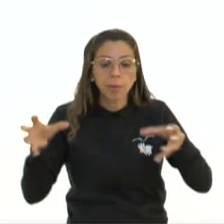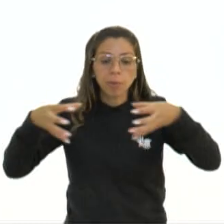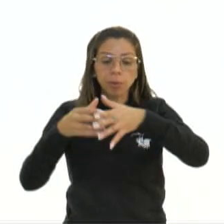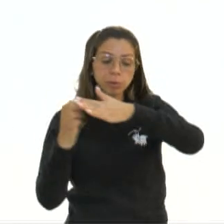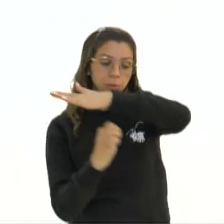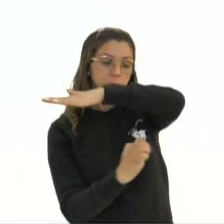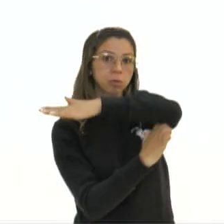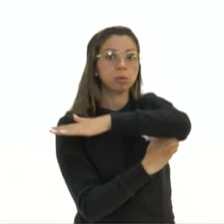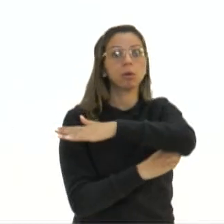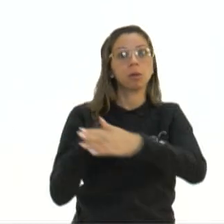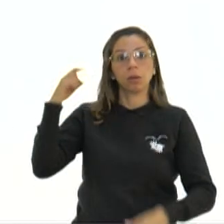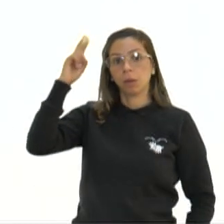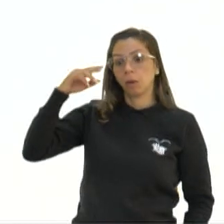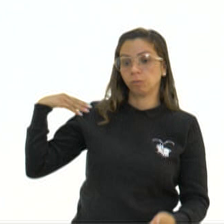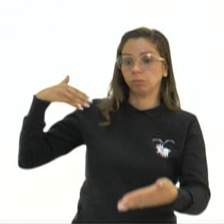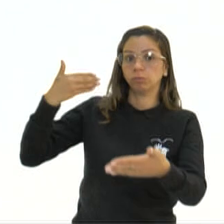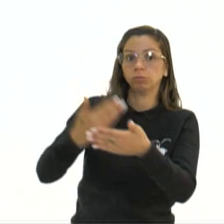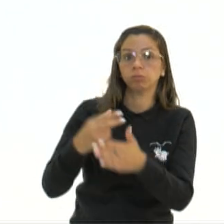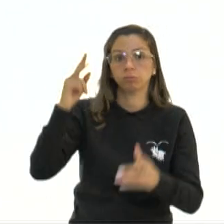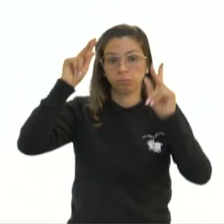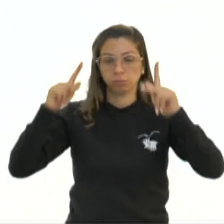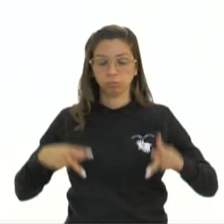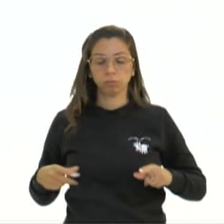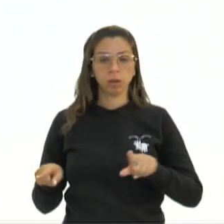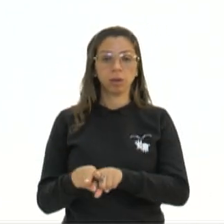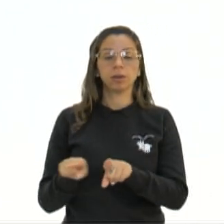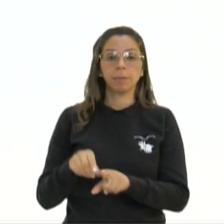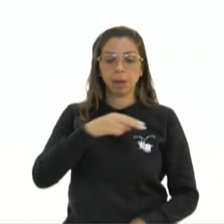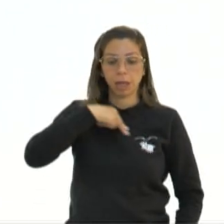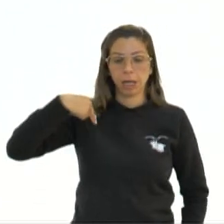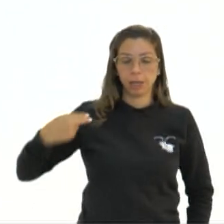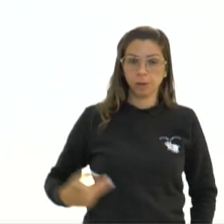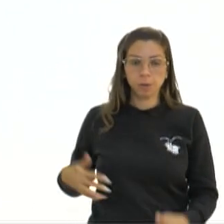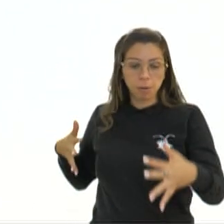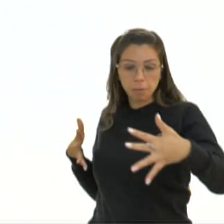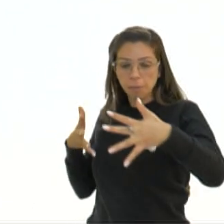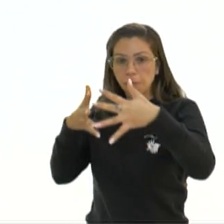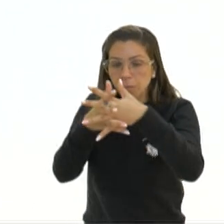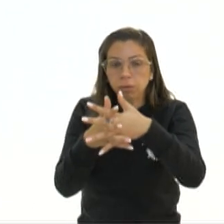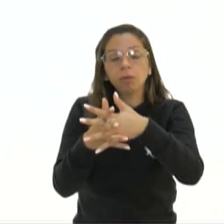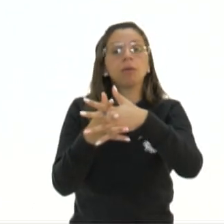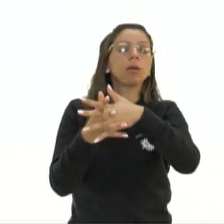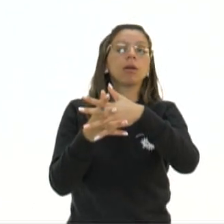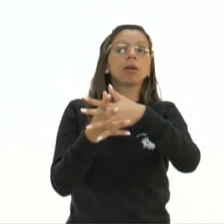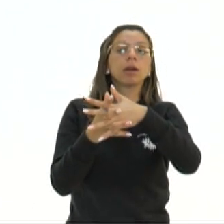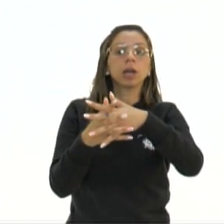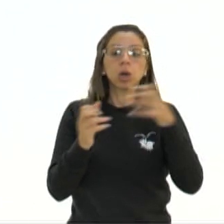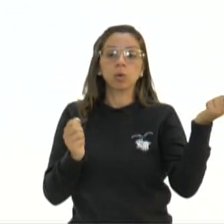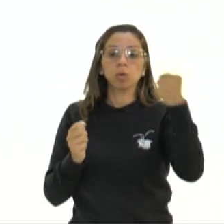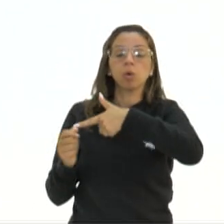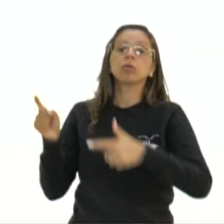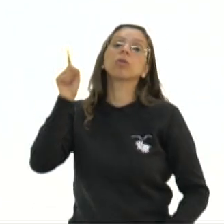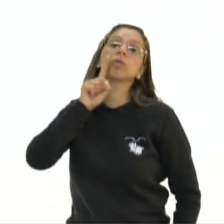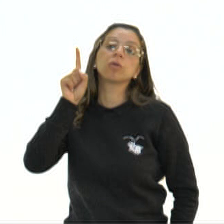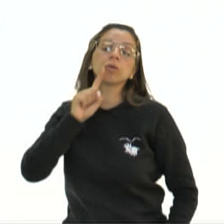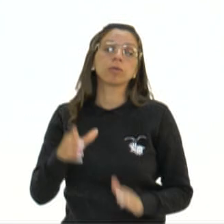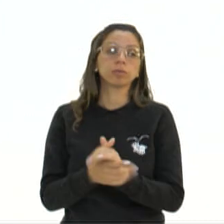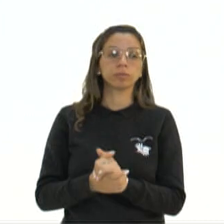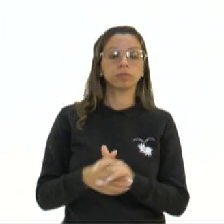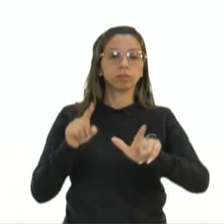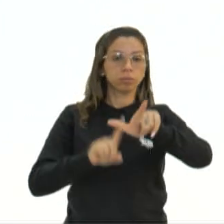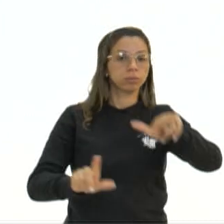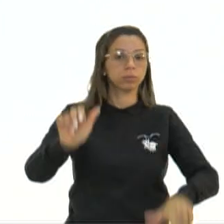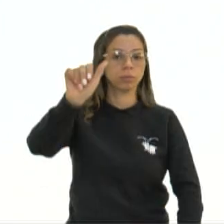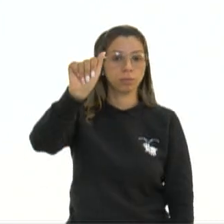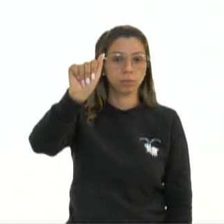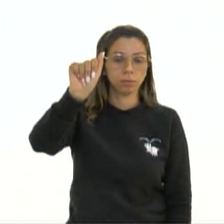obras da história da humanidade e grande cartada da China para ultrapassar os Estados Unidos. Letra A é a nova rota da seda,